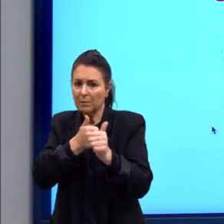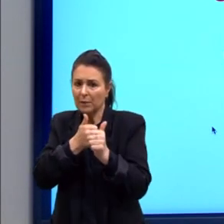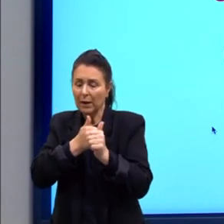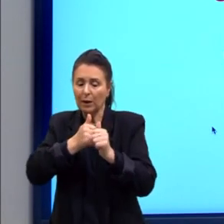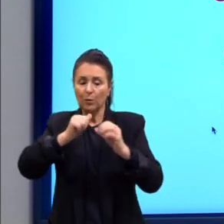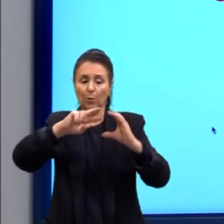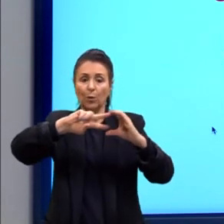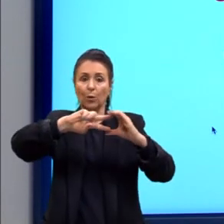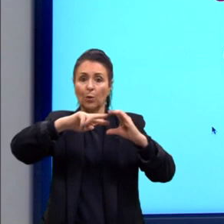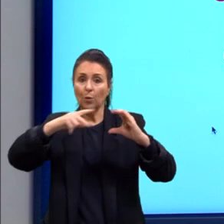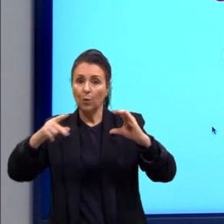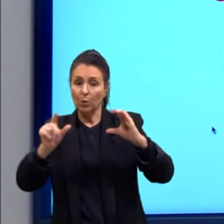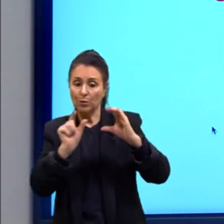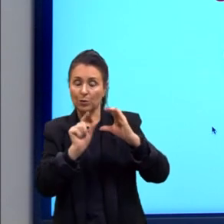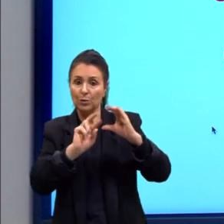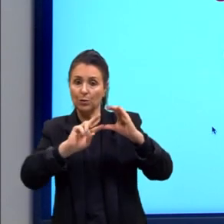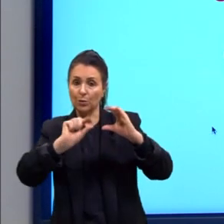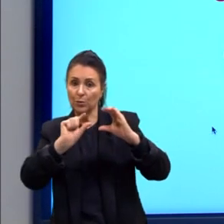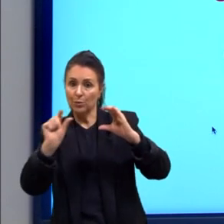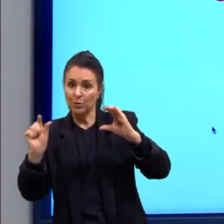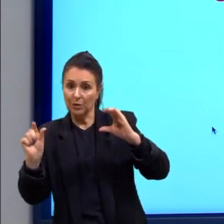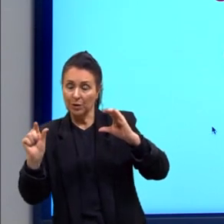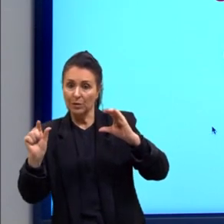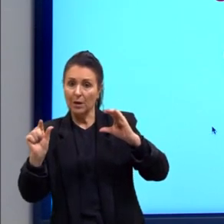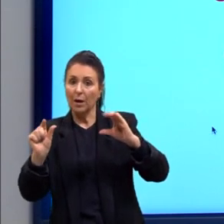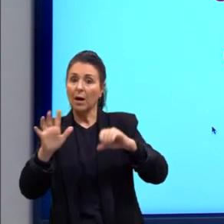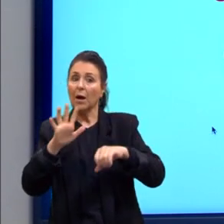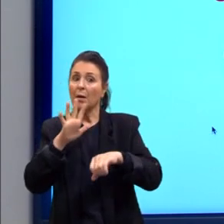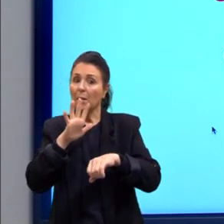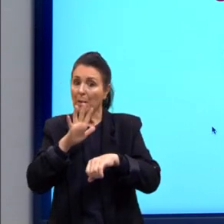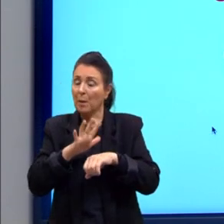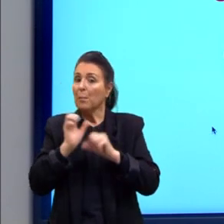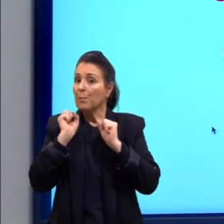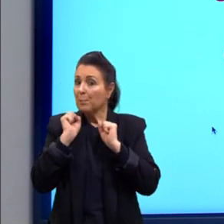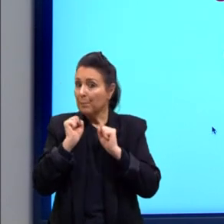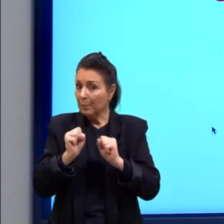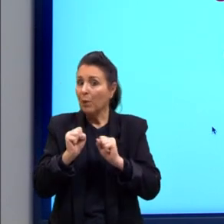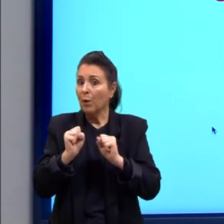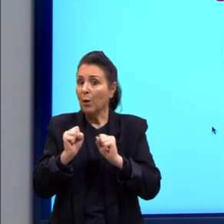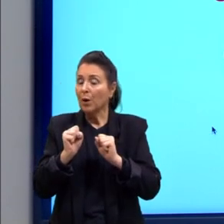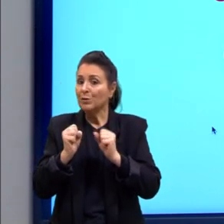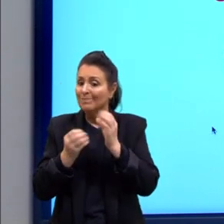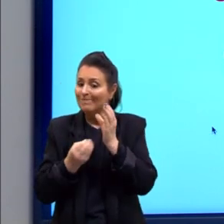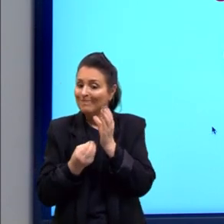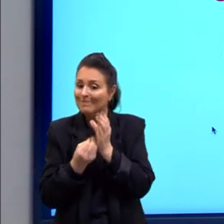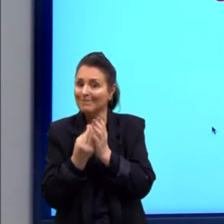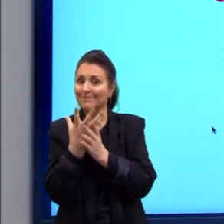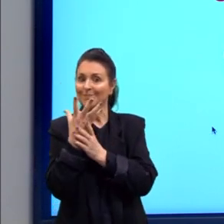genes estiverem, maior é a chance de esses genes serem herdados juntos. Certo?